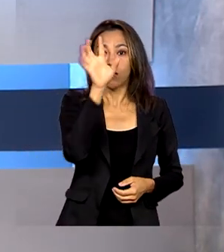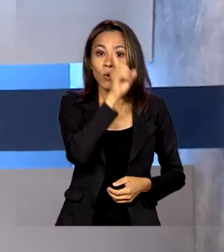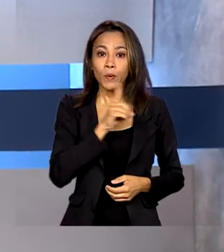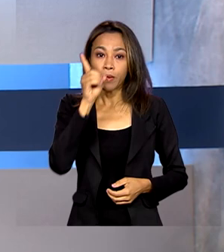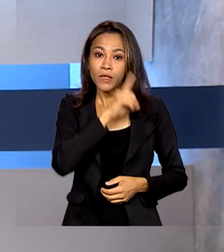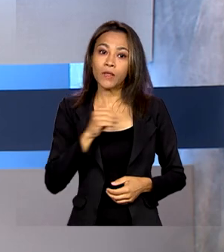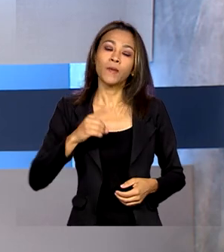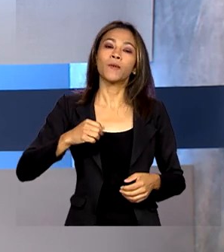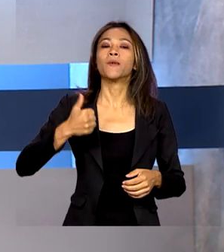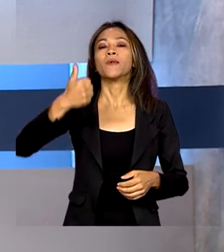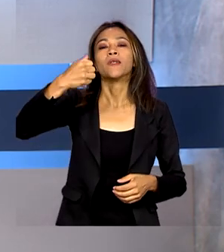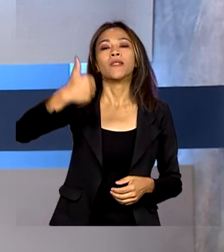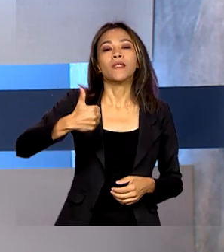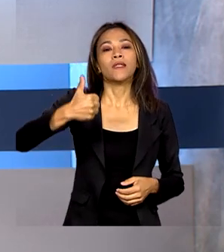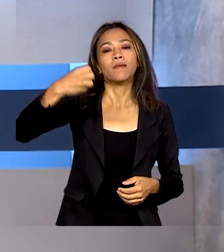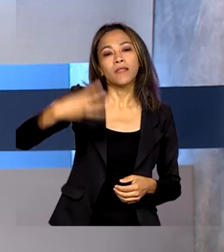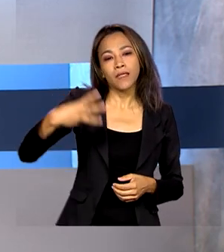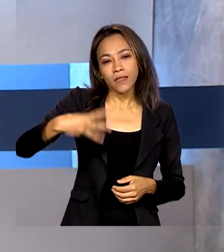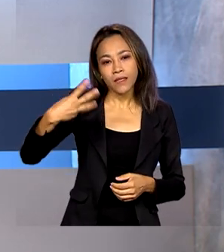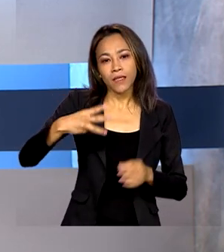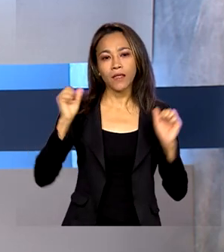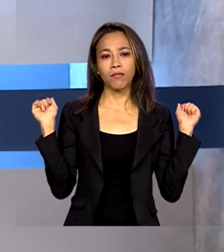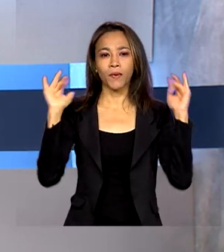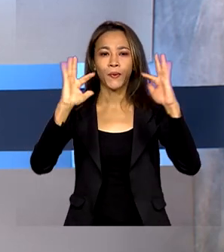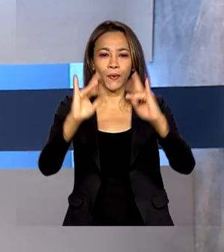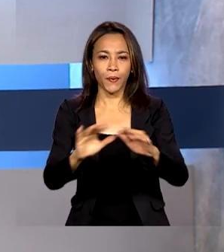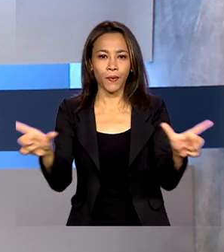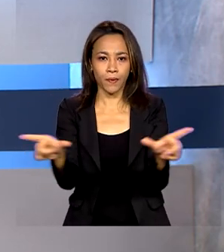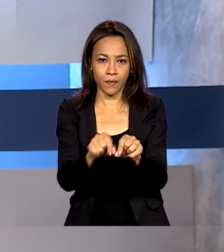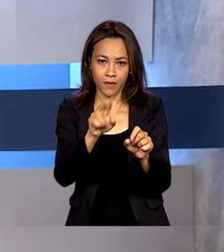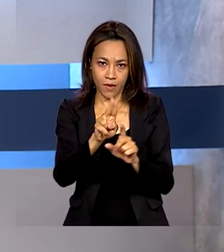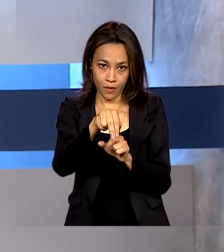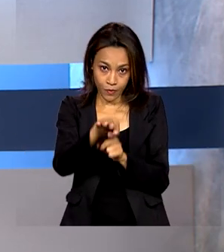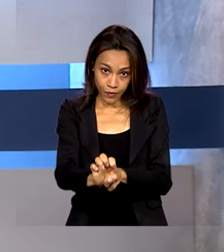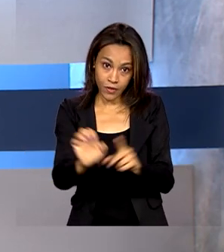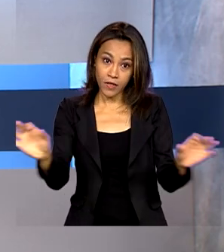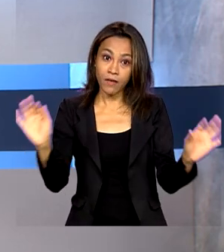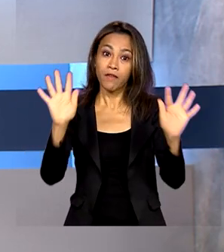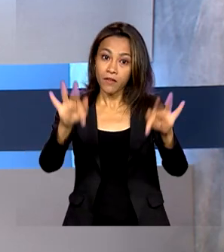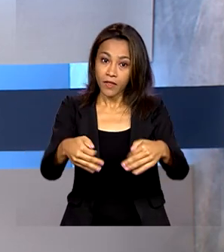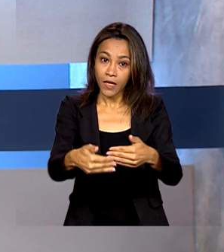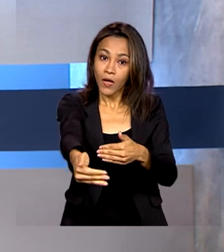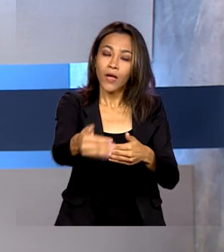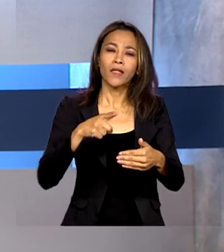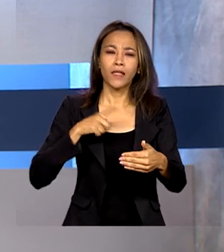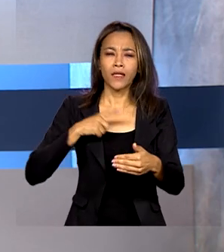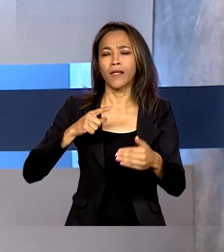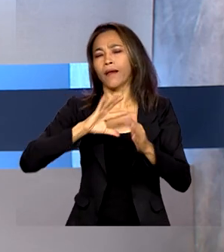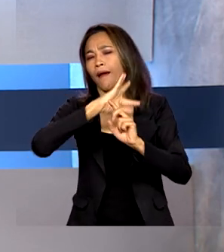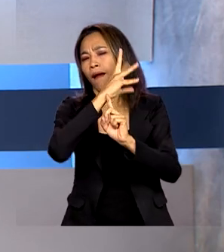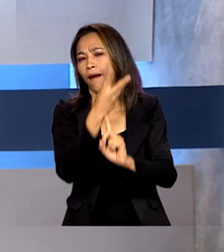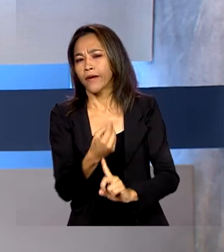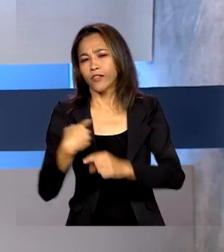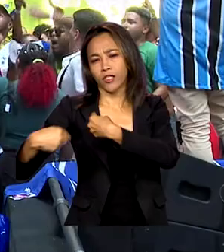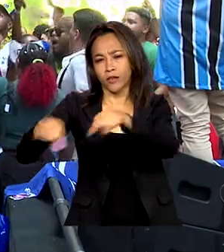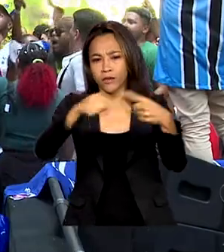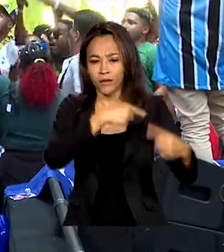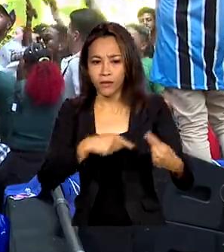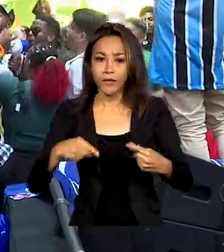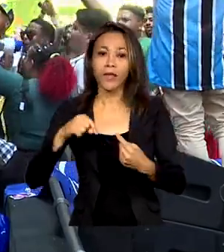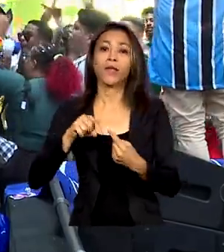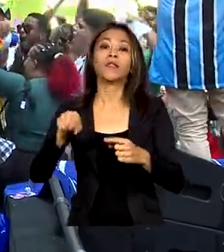Bienal da Uni, a União Nacional dos Estudantes. A programação inclui mostras de arte, debates, oficinas e shows.